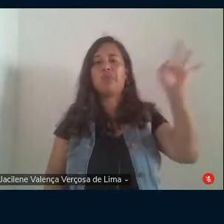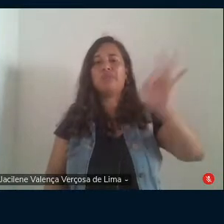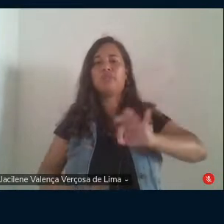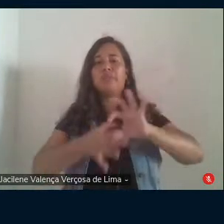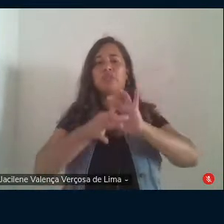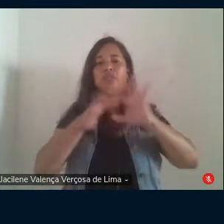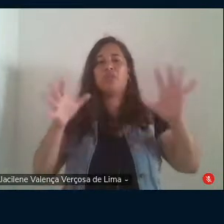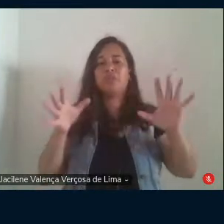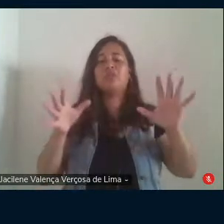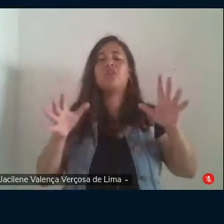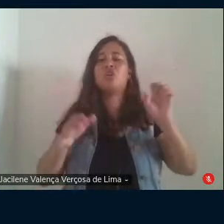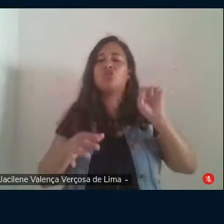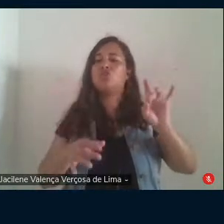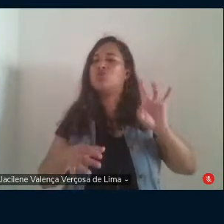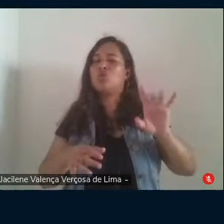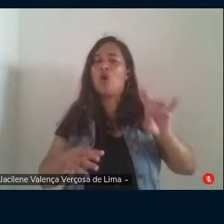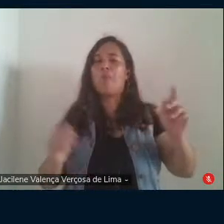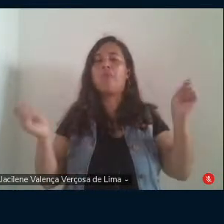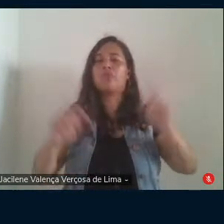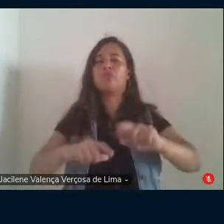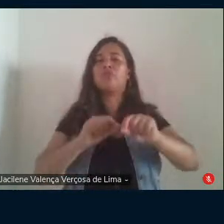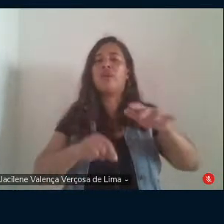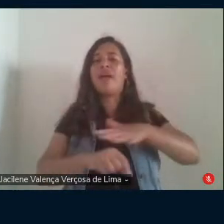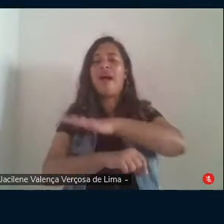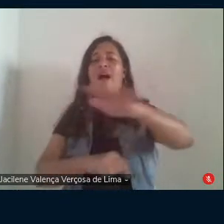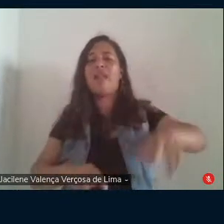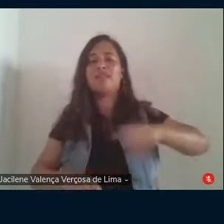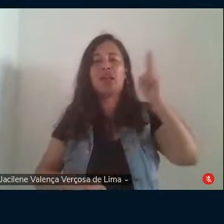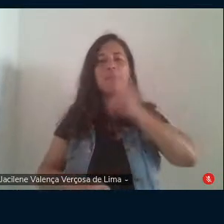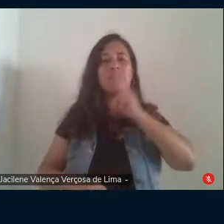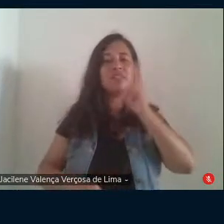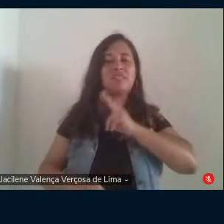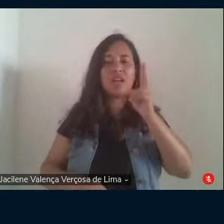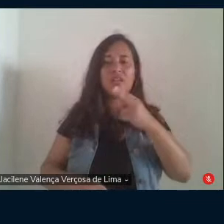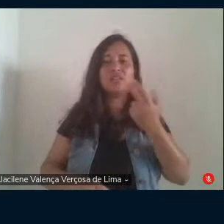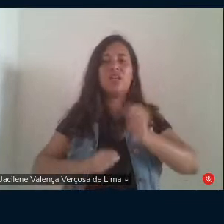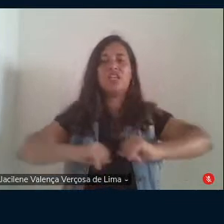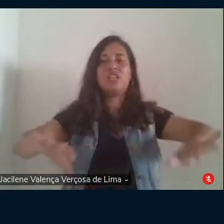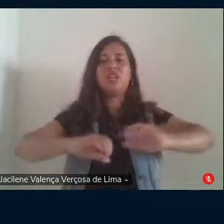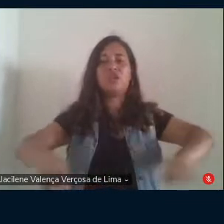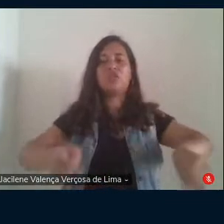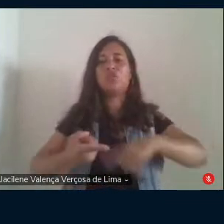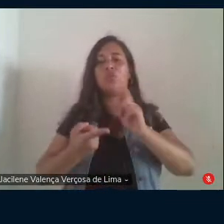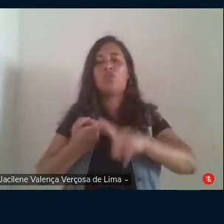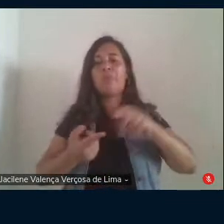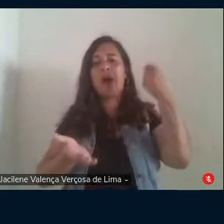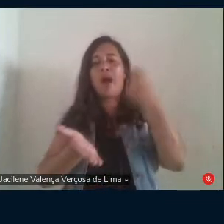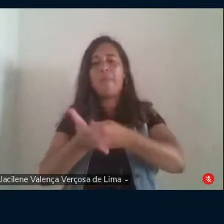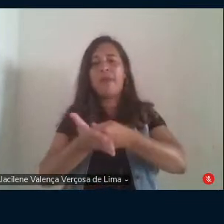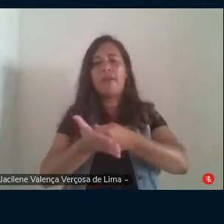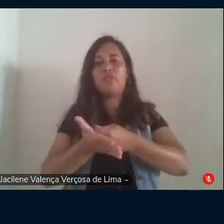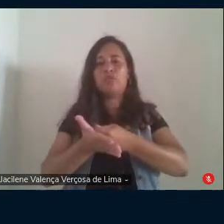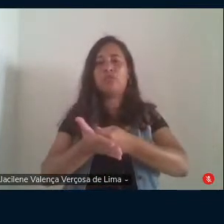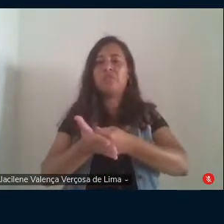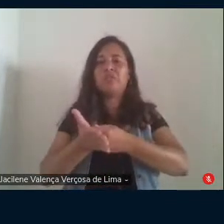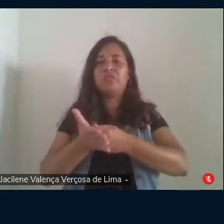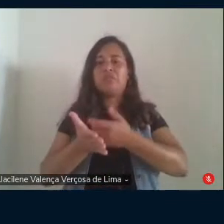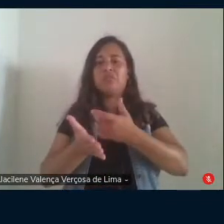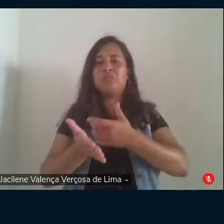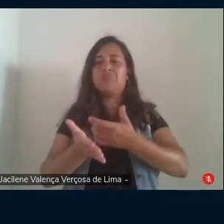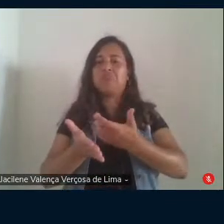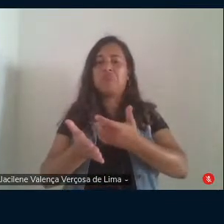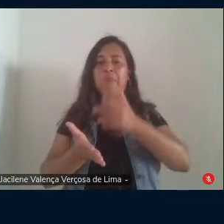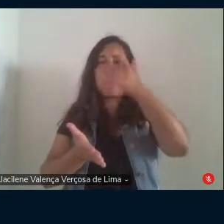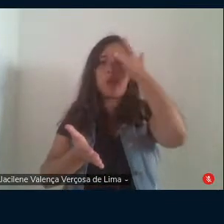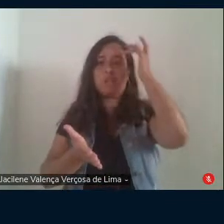só era possível manter as áreas emergenciais e despesas com custeio com pagamento de servidores por exemplo o governo